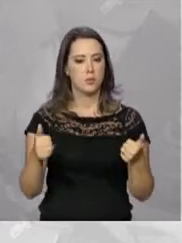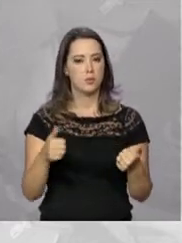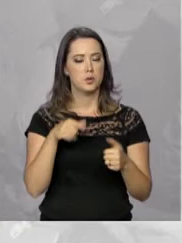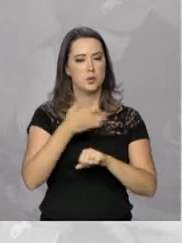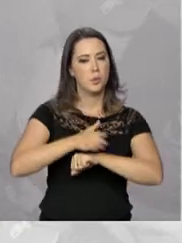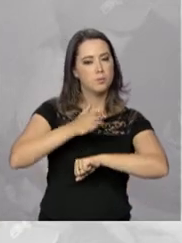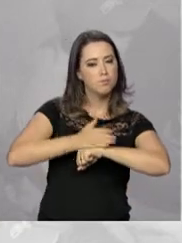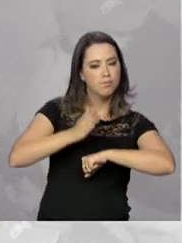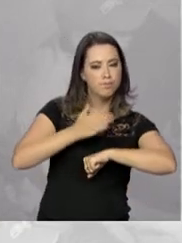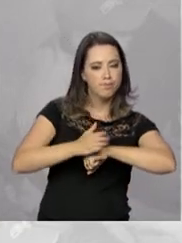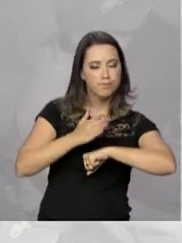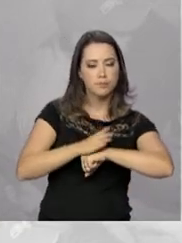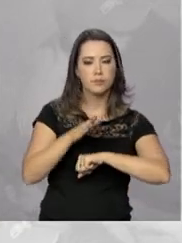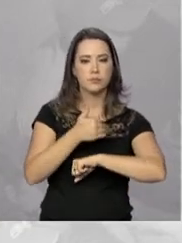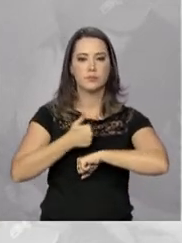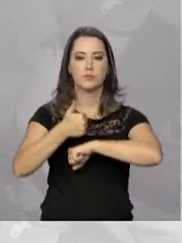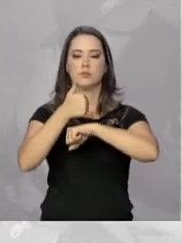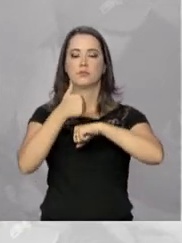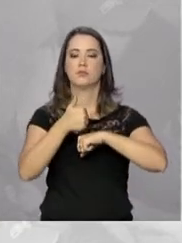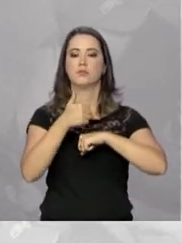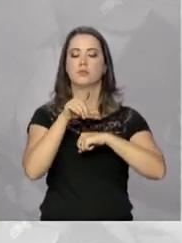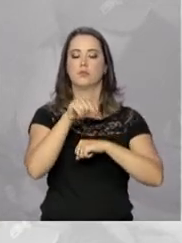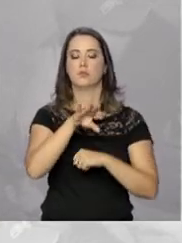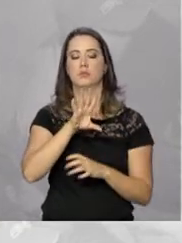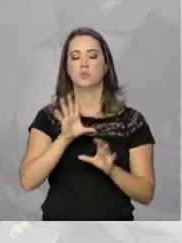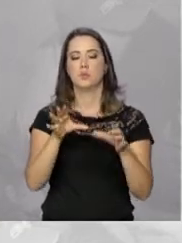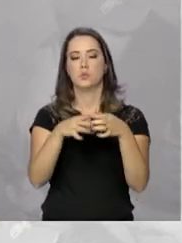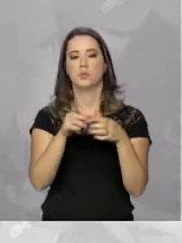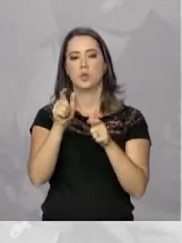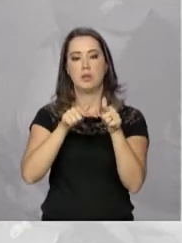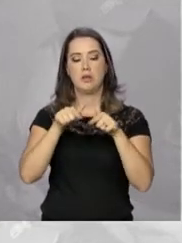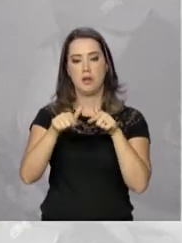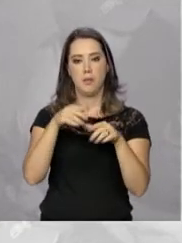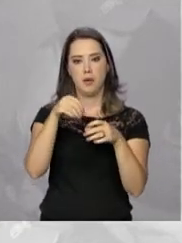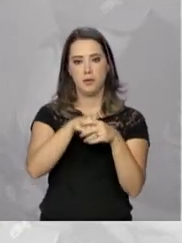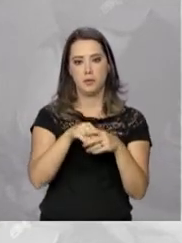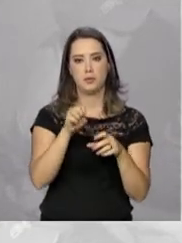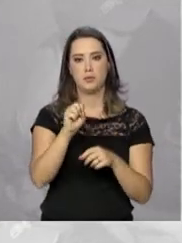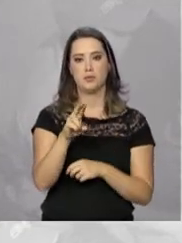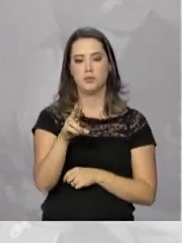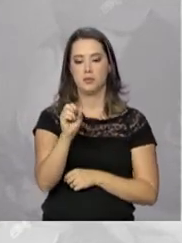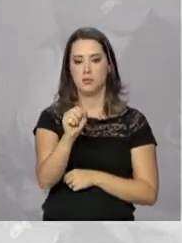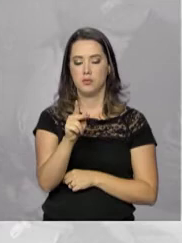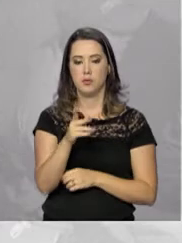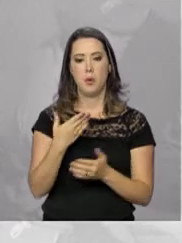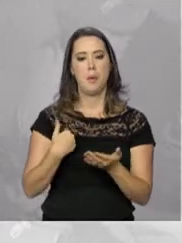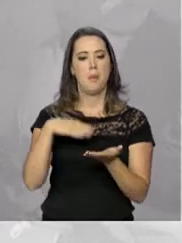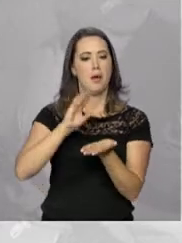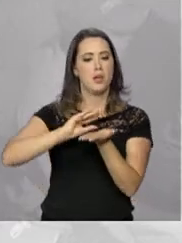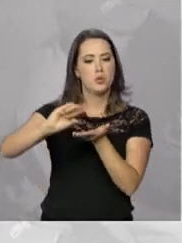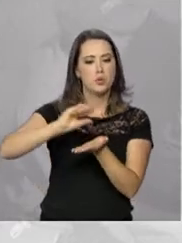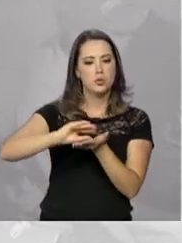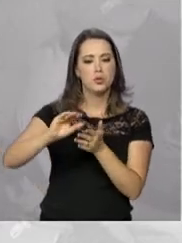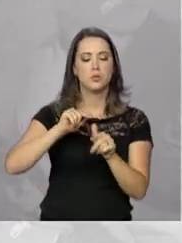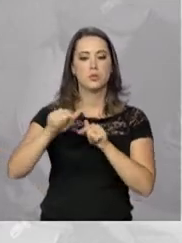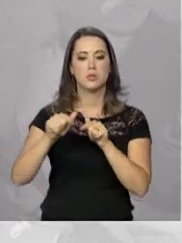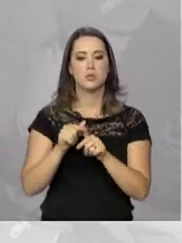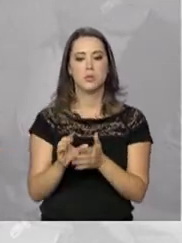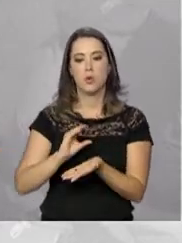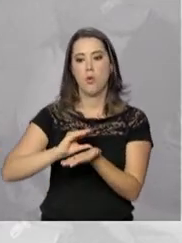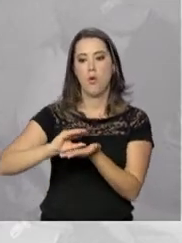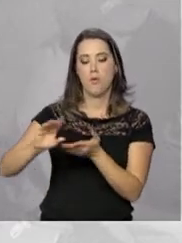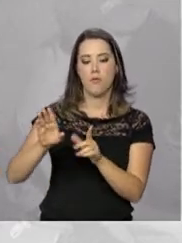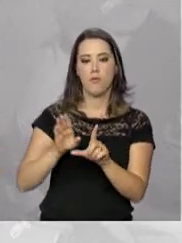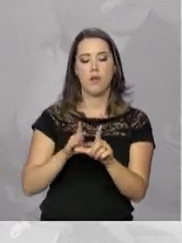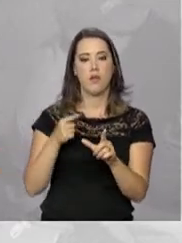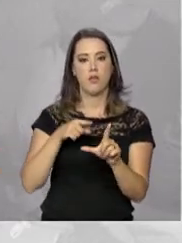qualificação e especialização de profissionais do setor. E o governo federal garantiu mais recursos para as ações. Com a destinação